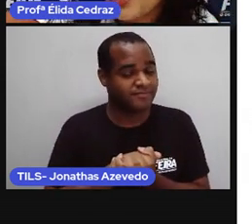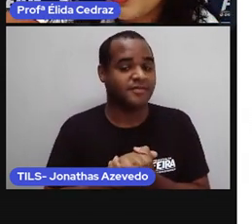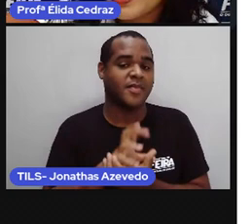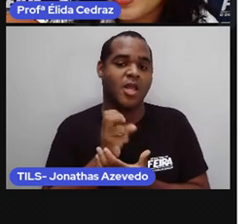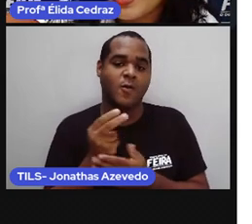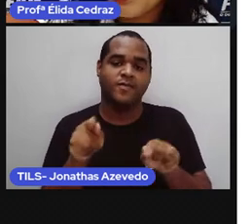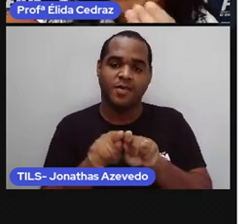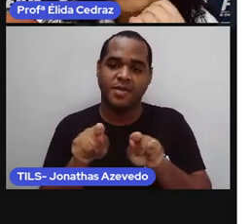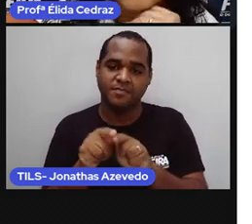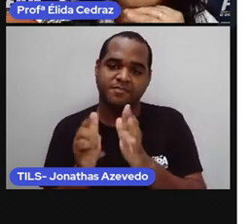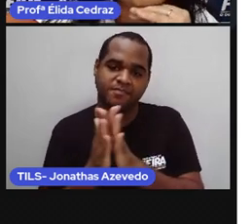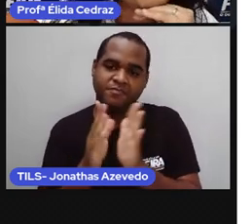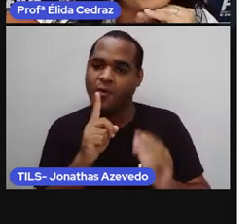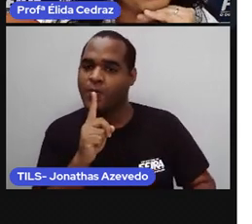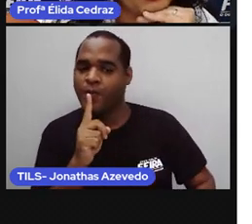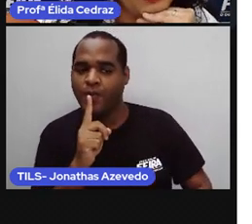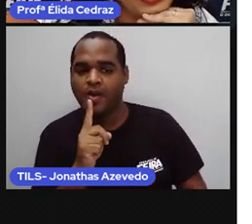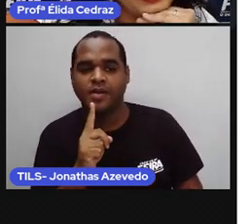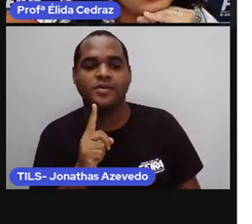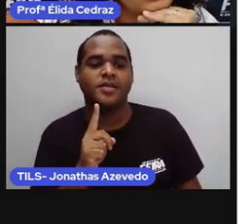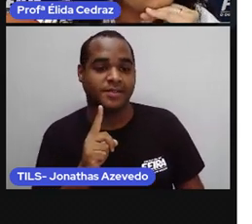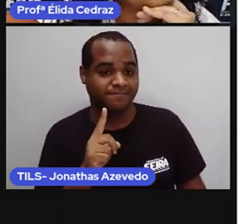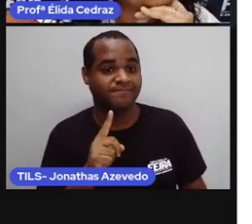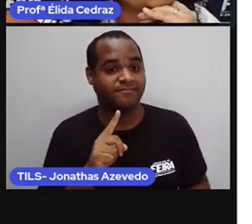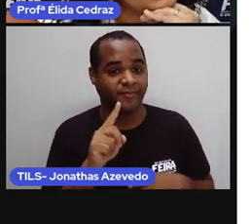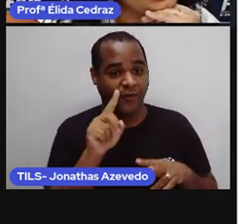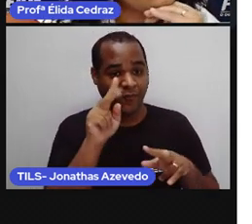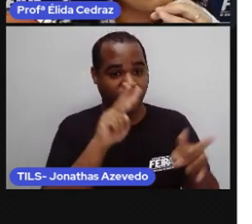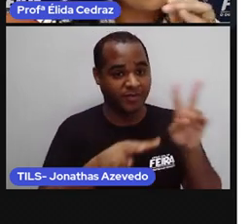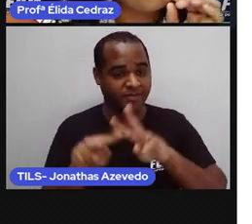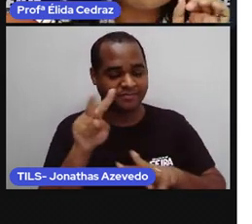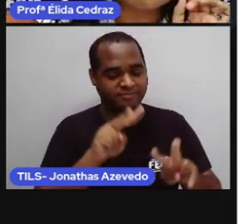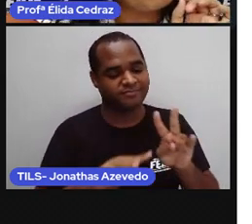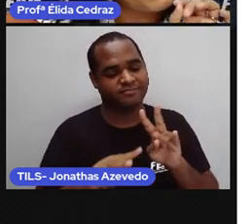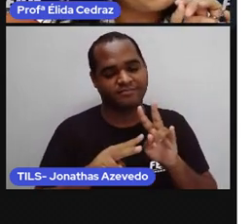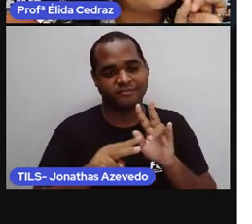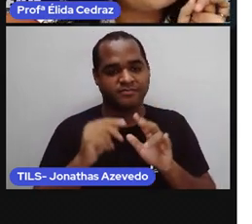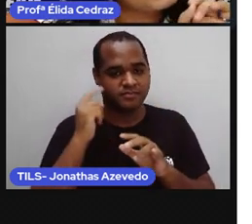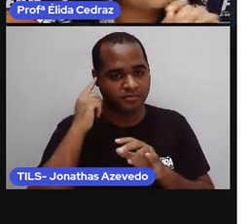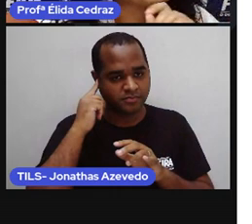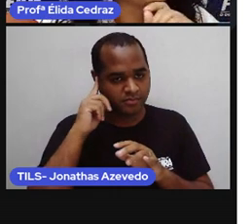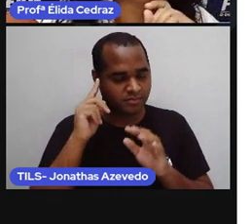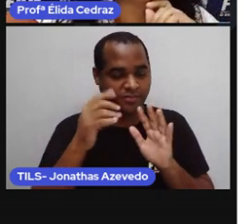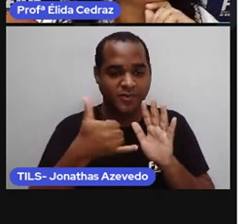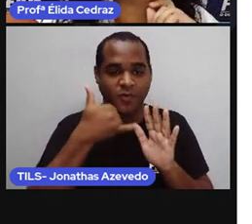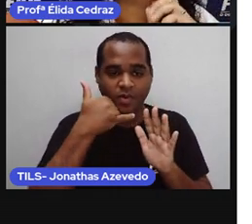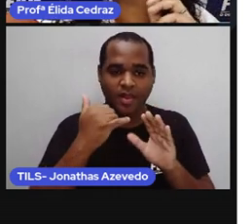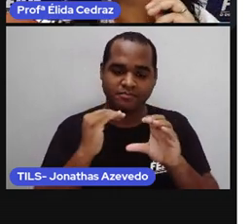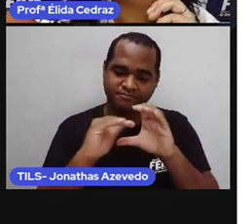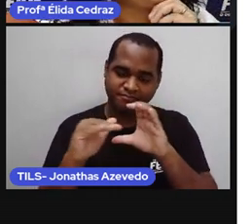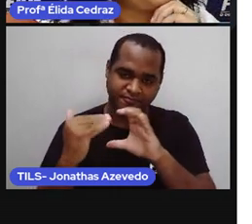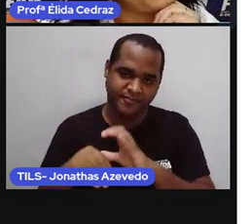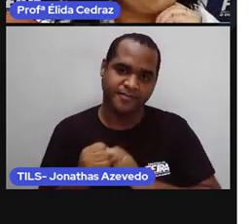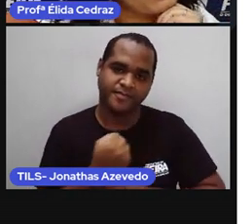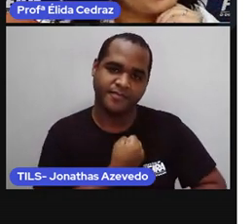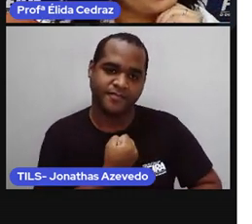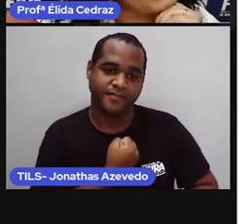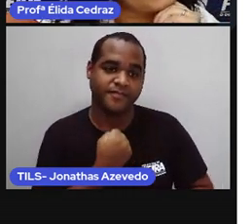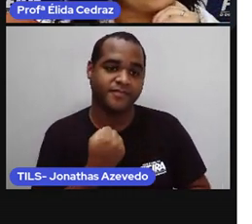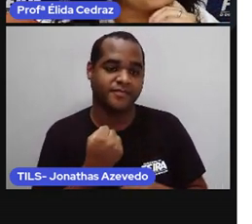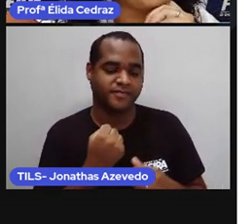de aniversário virtuais enviados para a lista de contato do